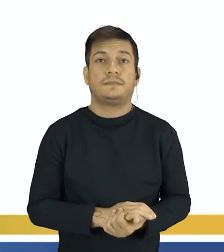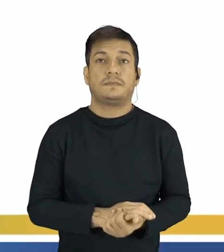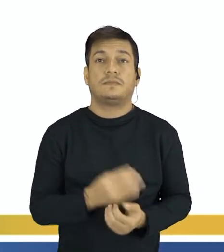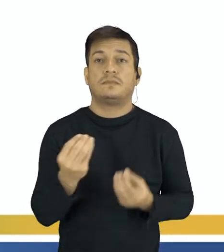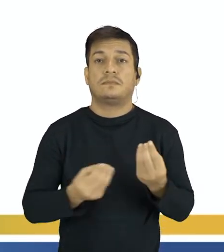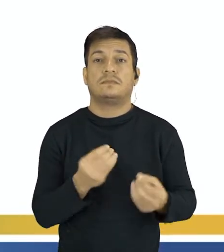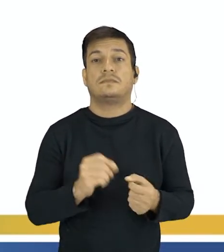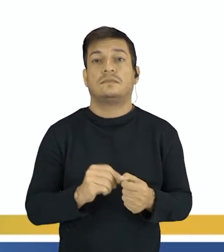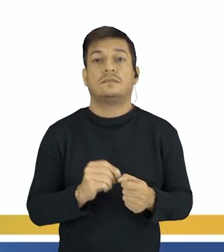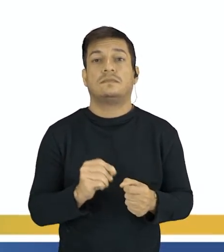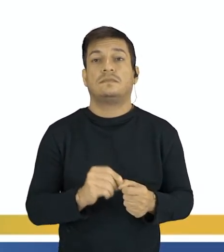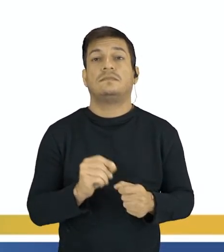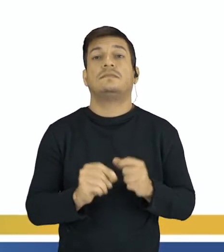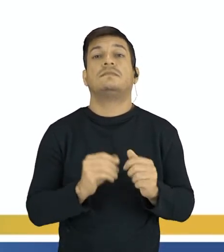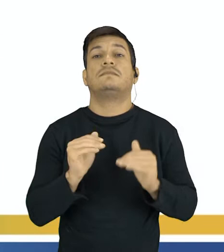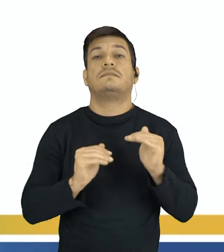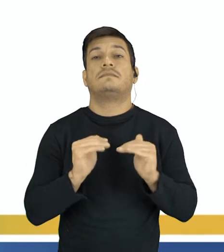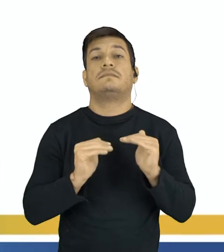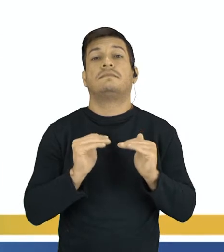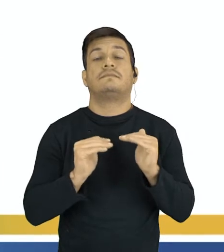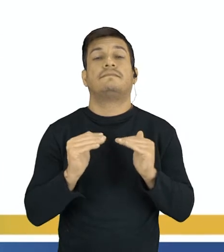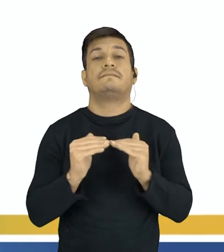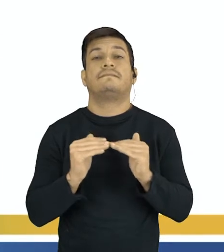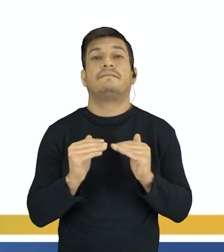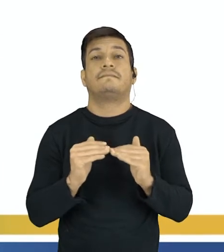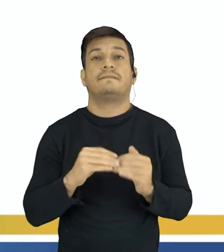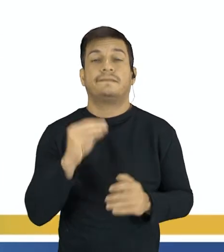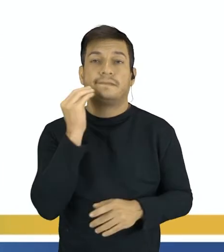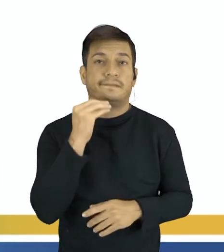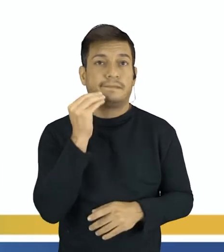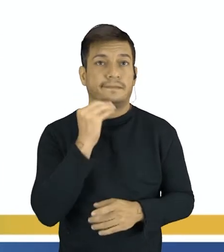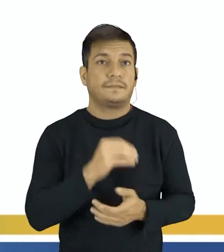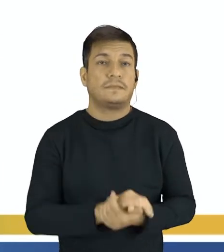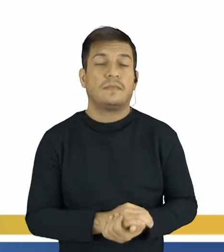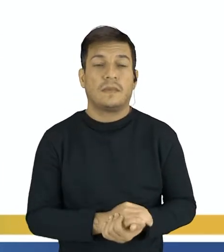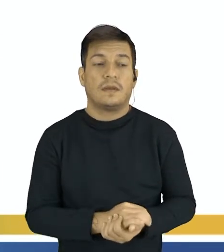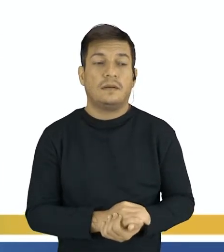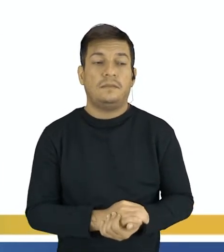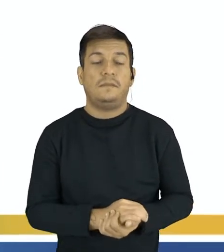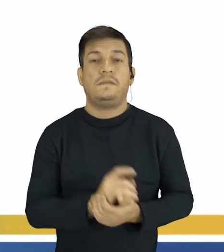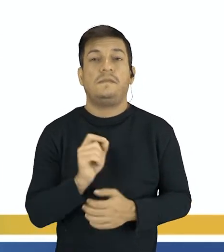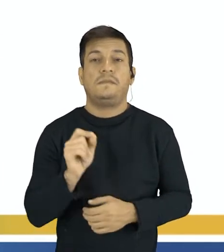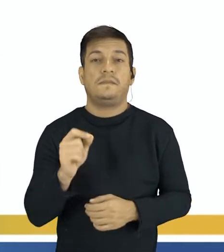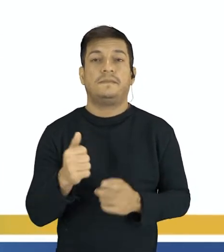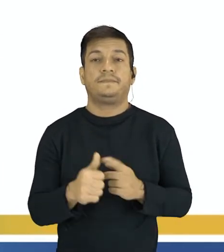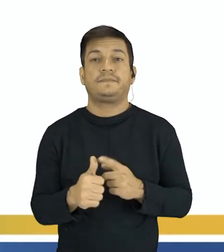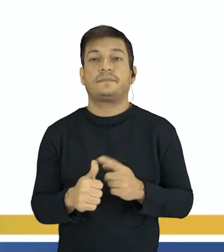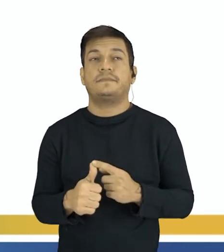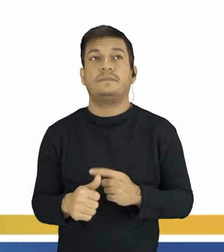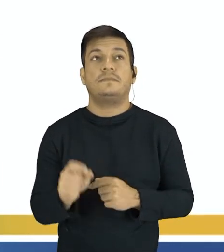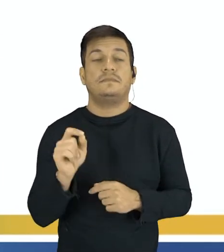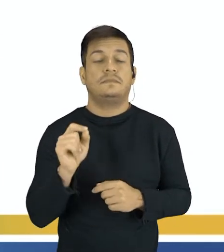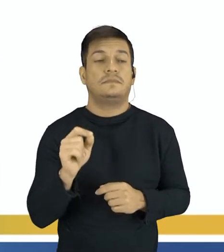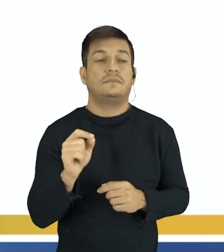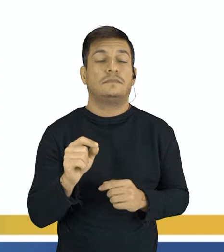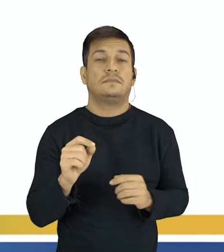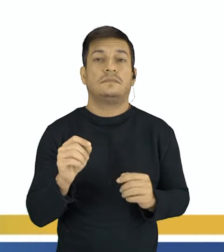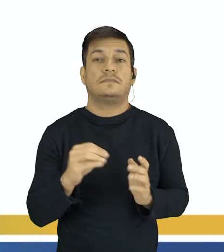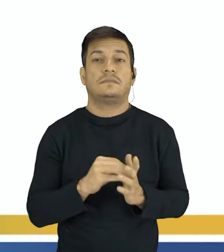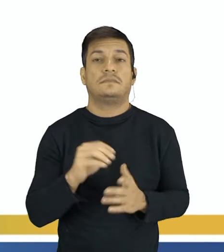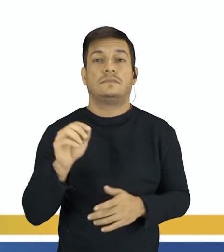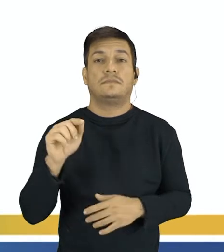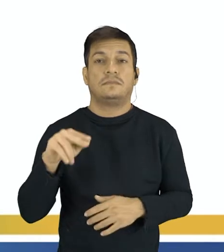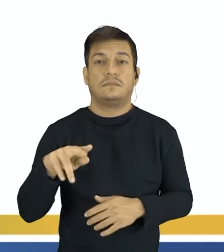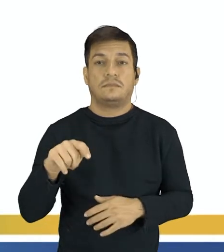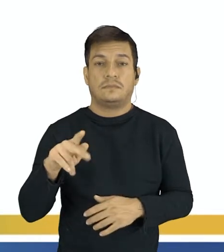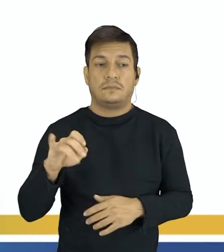como que a gente vai começar esse balanceamento? Método por tentativas. A gente vai lá, primeiro ponto, a gente vai atribuir o coeficiente